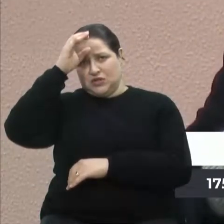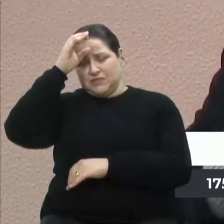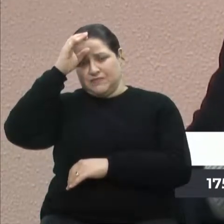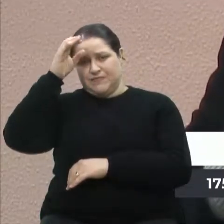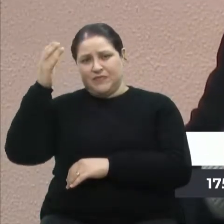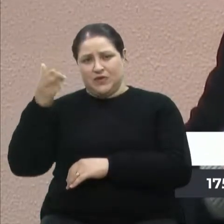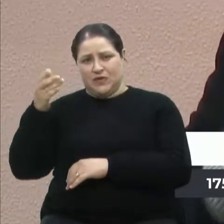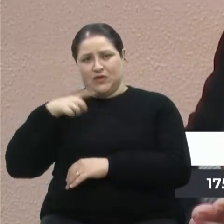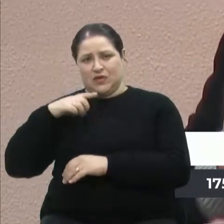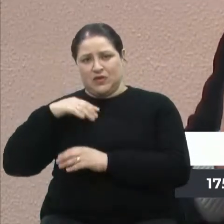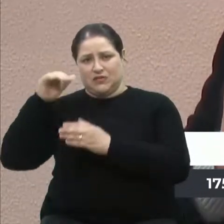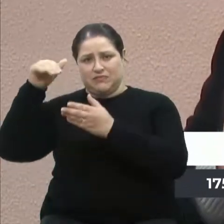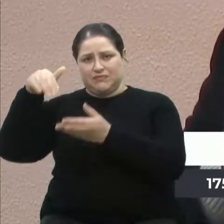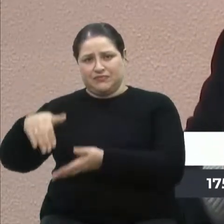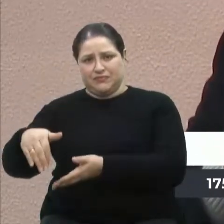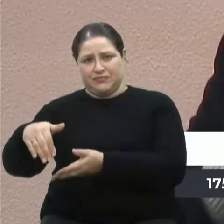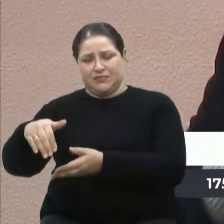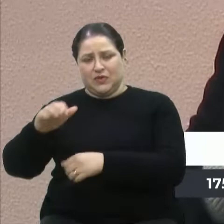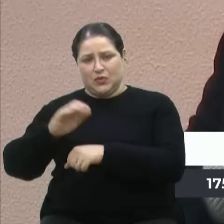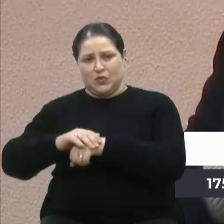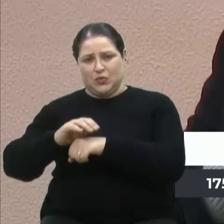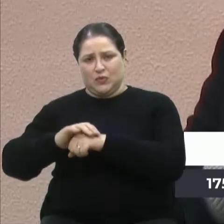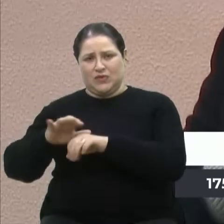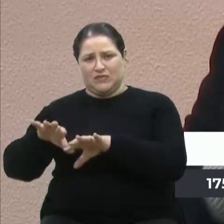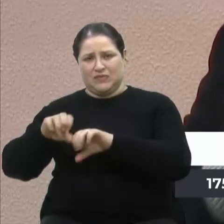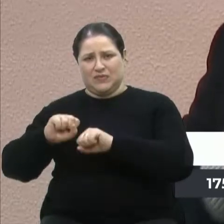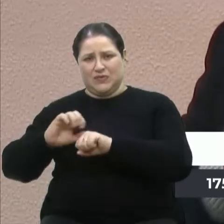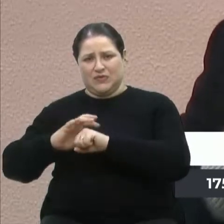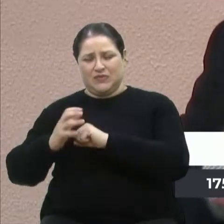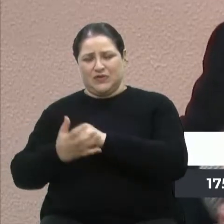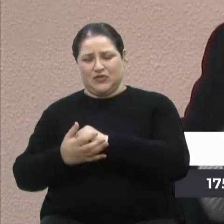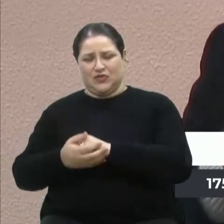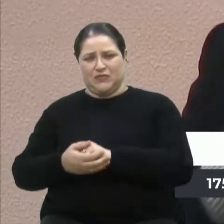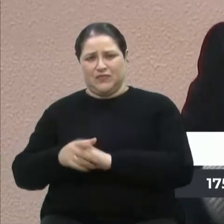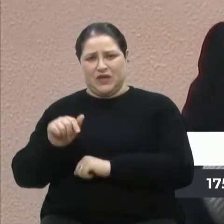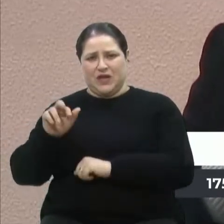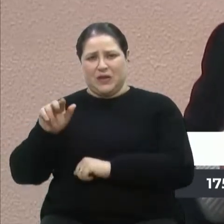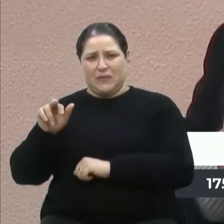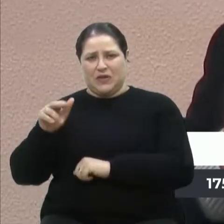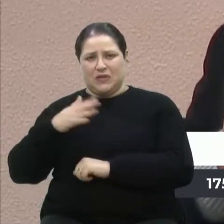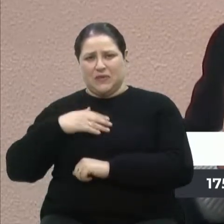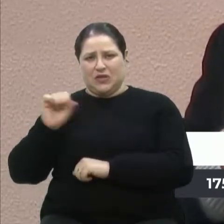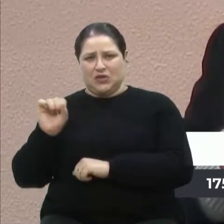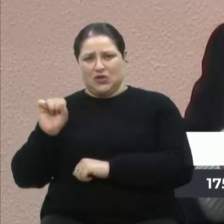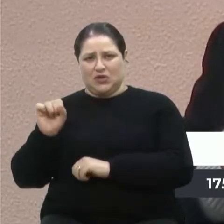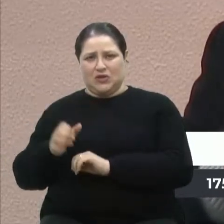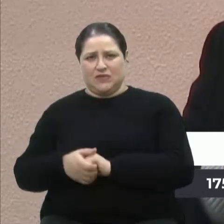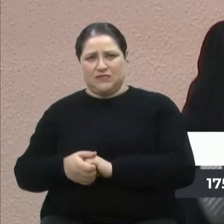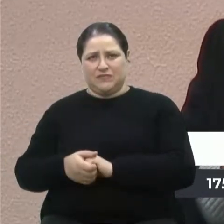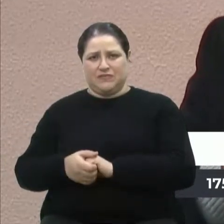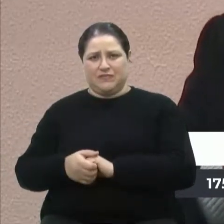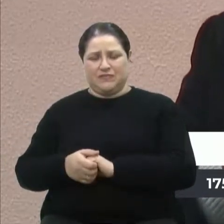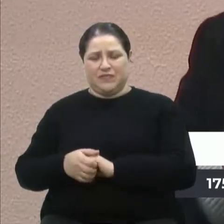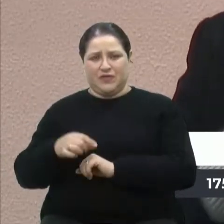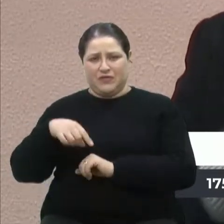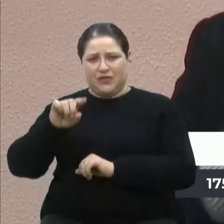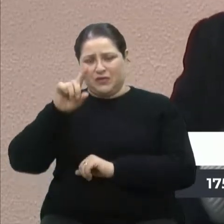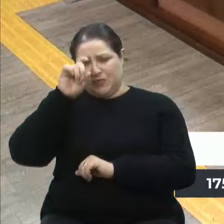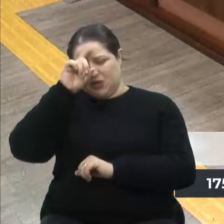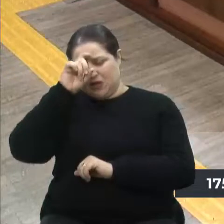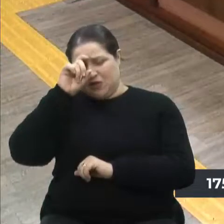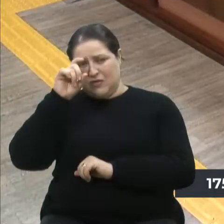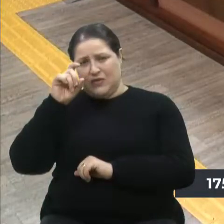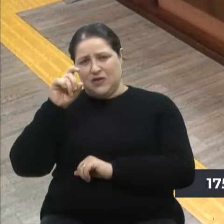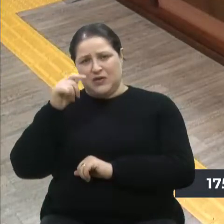vou, não vou, vítima de Covid, Marisol. Baixou o hospital por falta de ar, enfim, fiquei